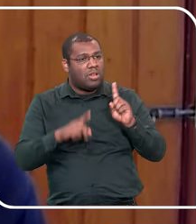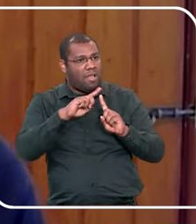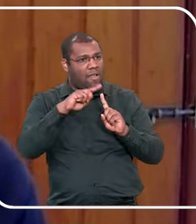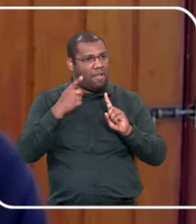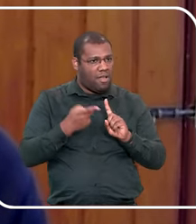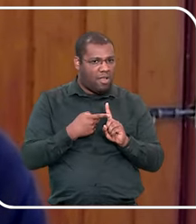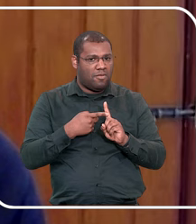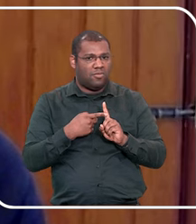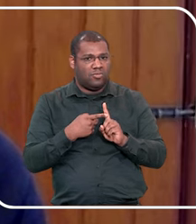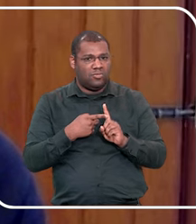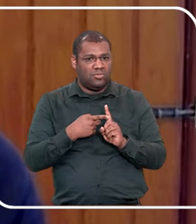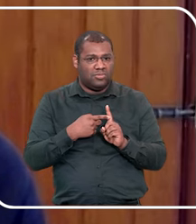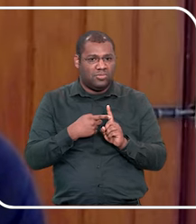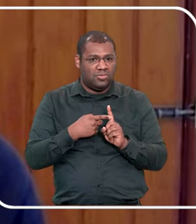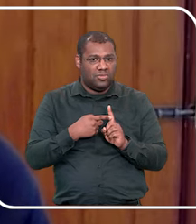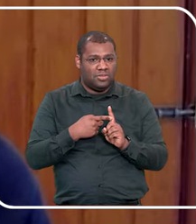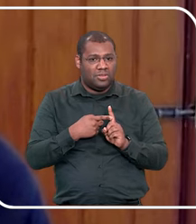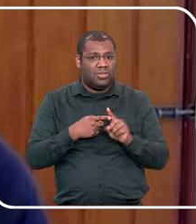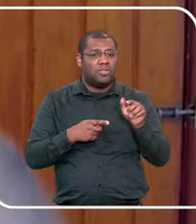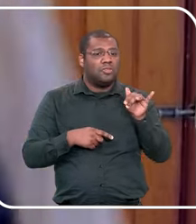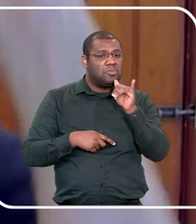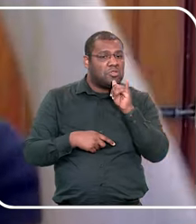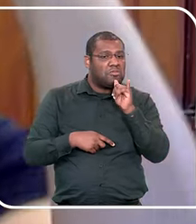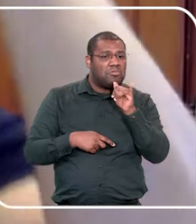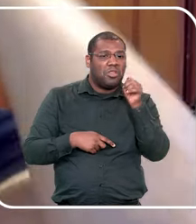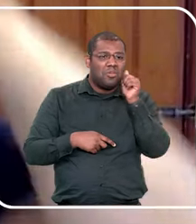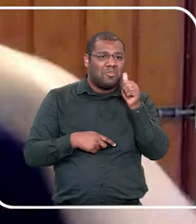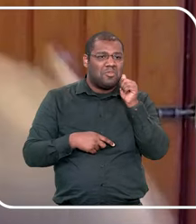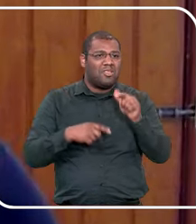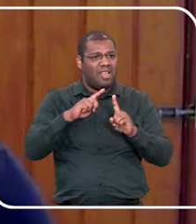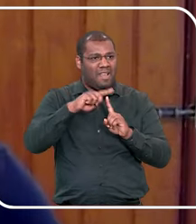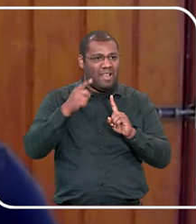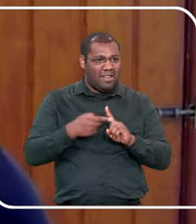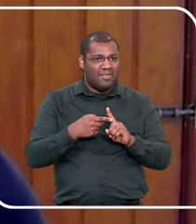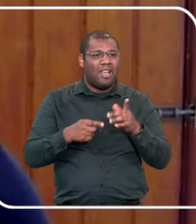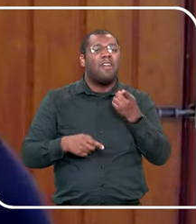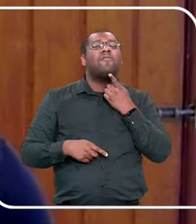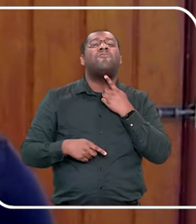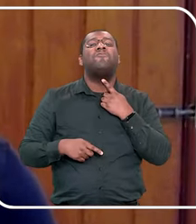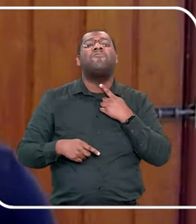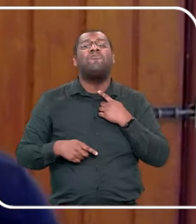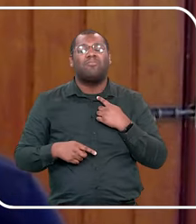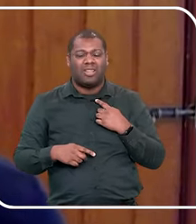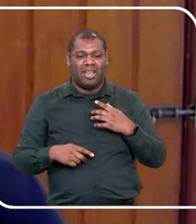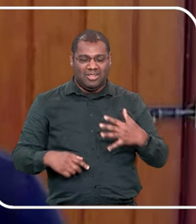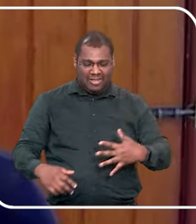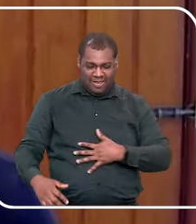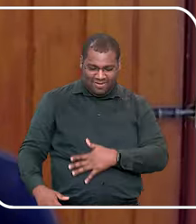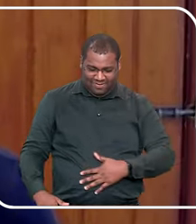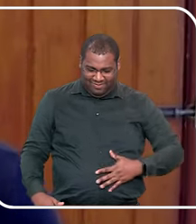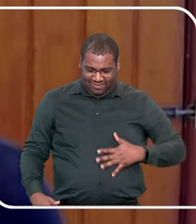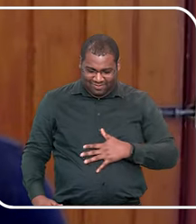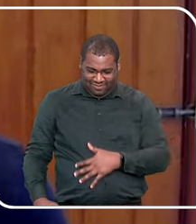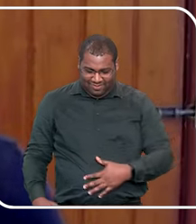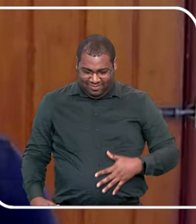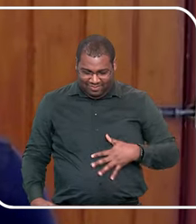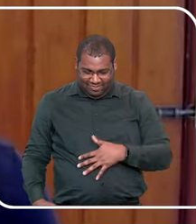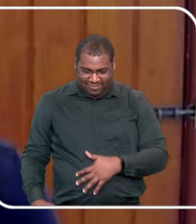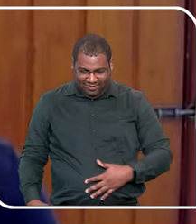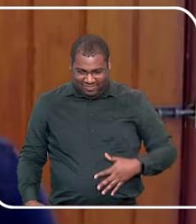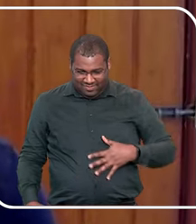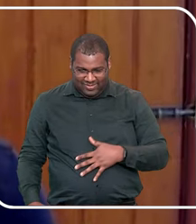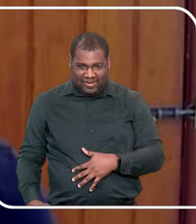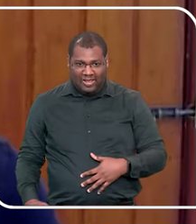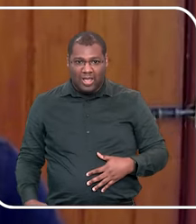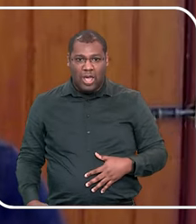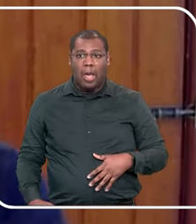grávida, dá uma vontade enorme de passar a mão, sentir o movimento da criança ali, mas se você não tem intimidade, espera essa mulher